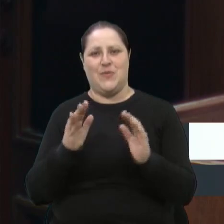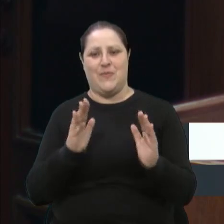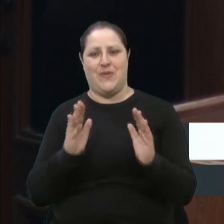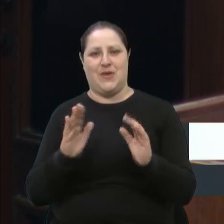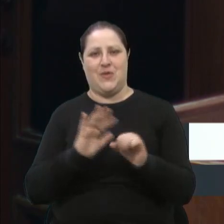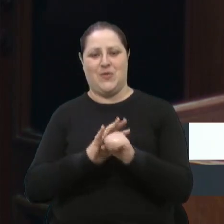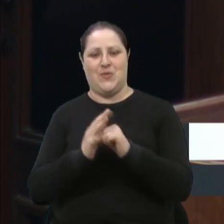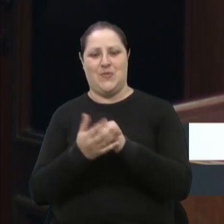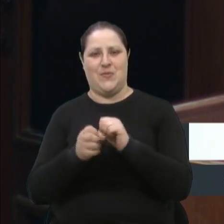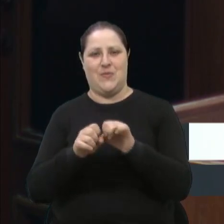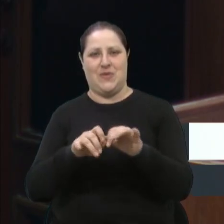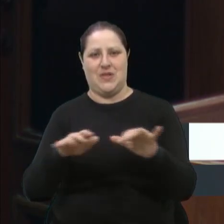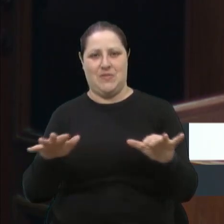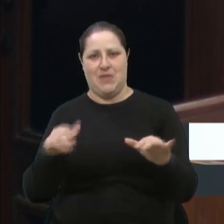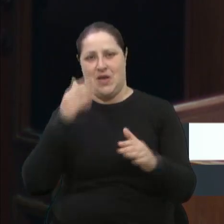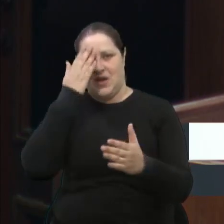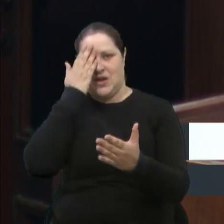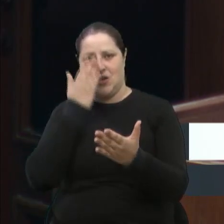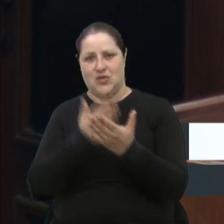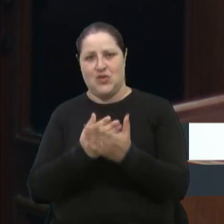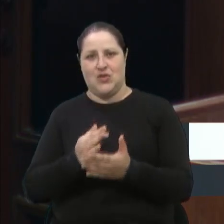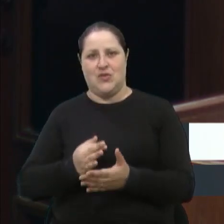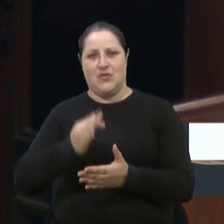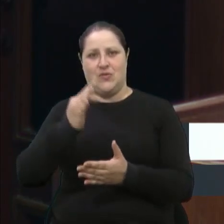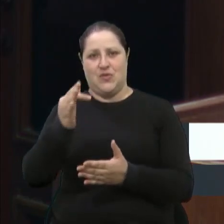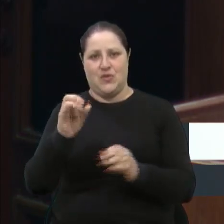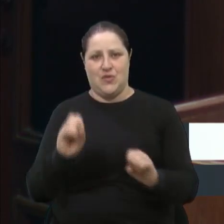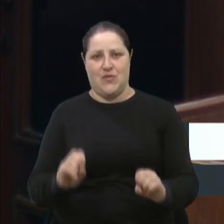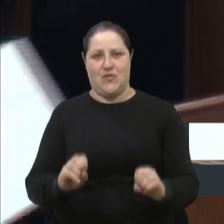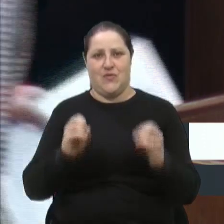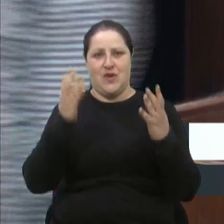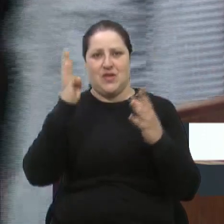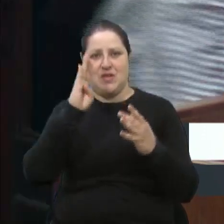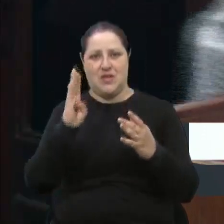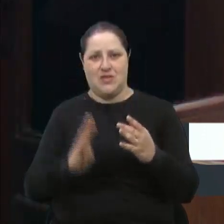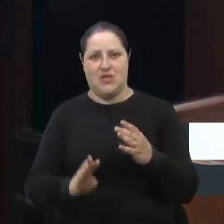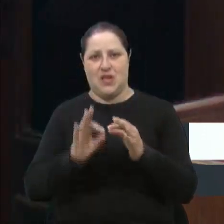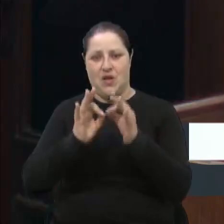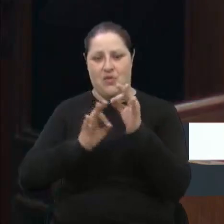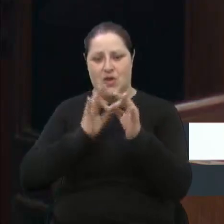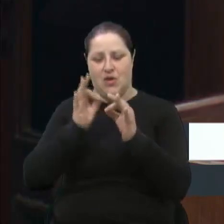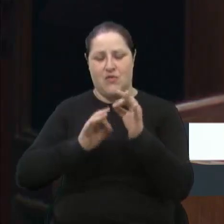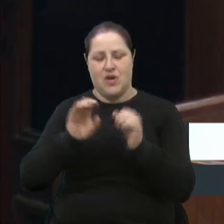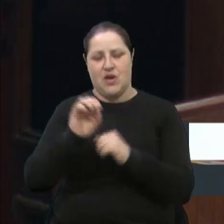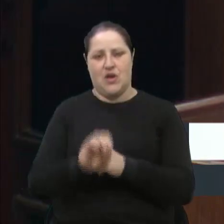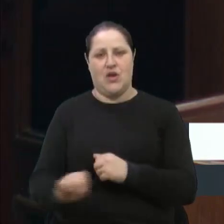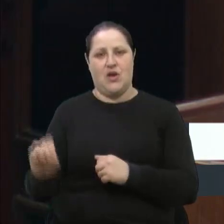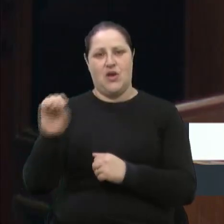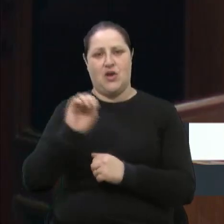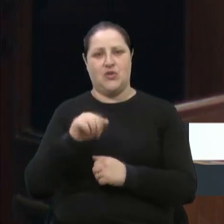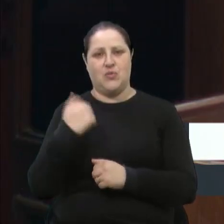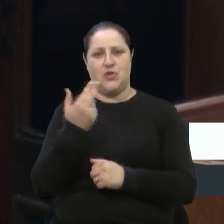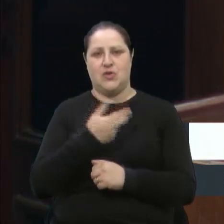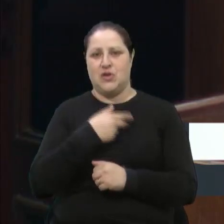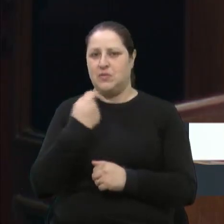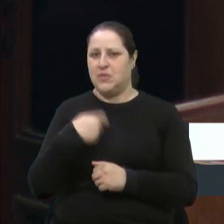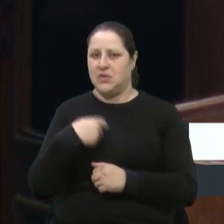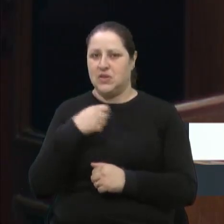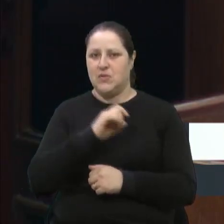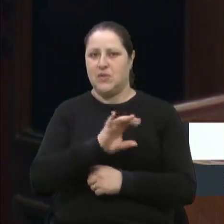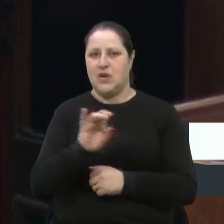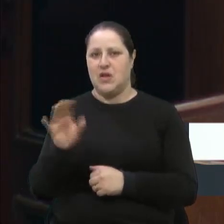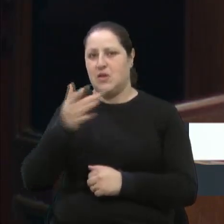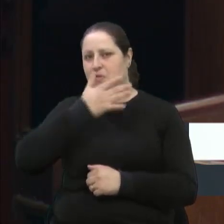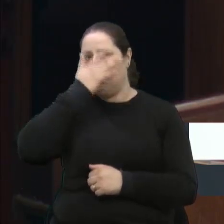eu tenho certeza que essa nossa próxima Festa Nacional da Uva vai ser incrível e a gente precisa que cada um aqui nesta Casa